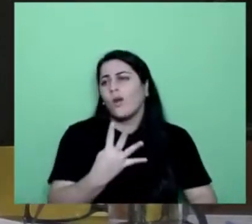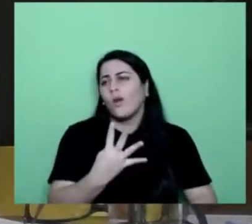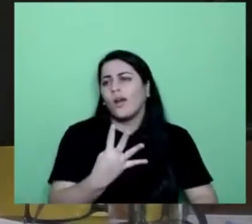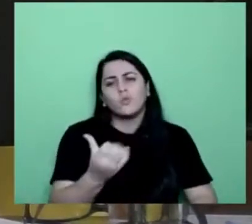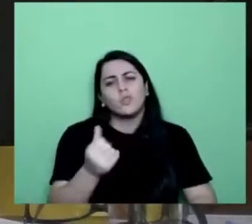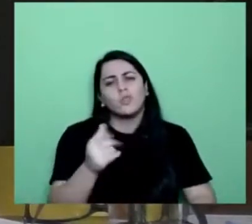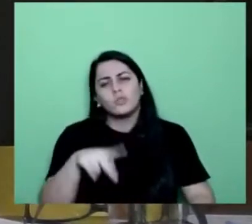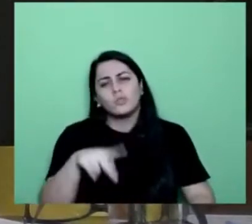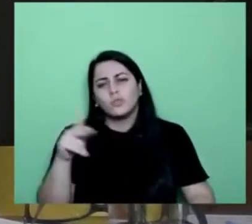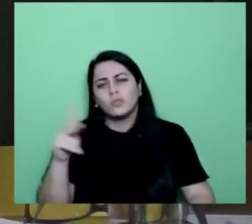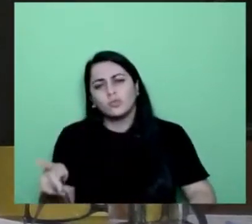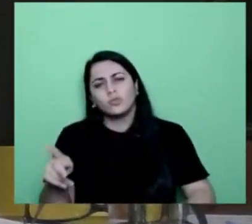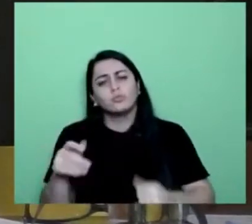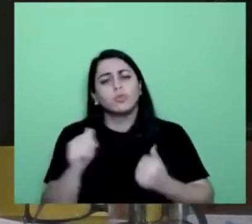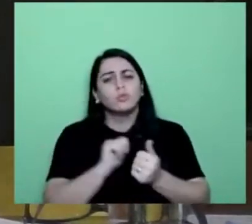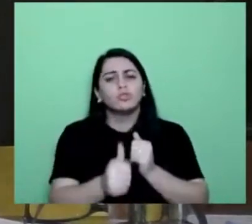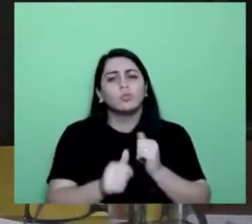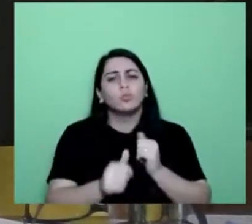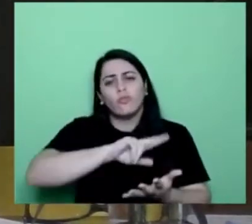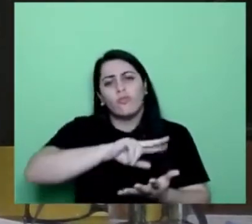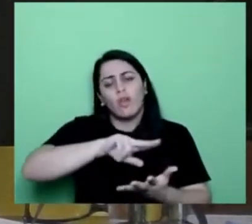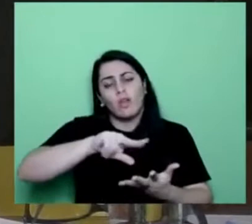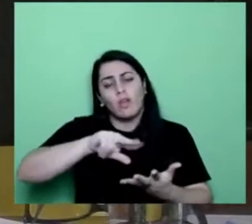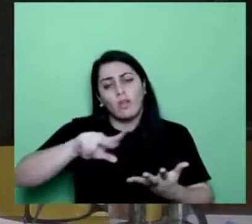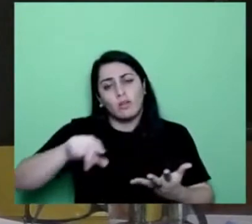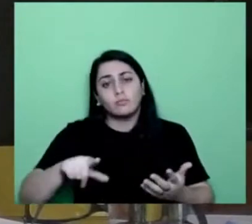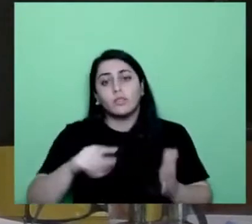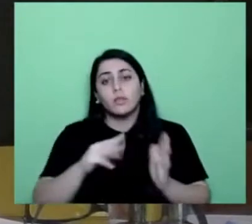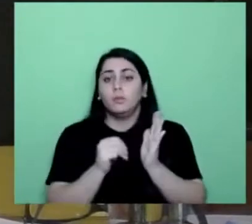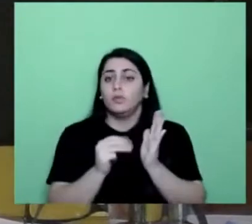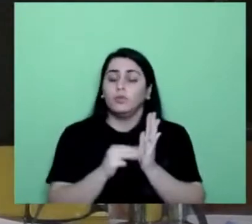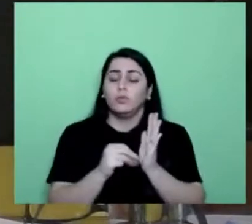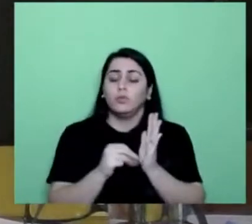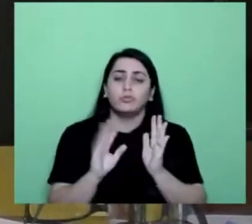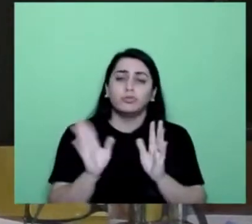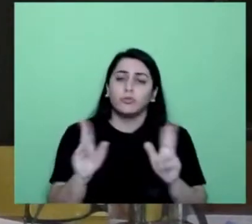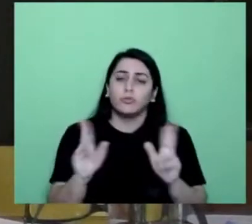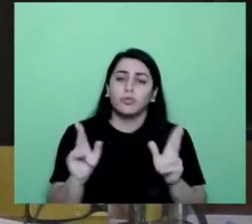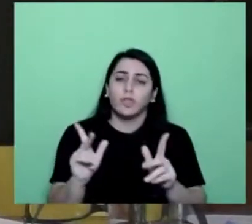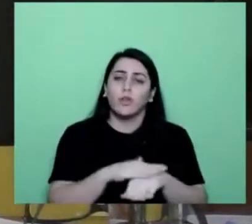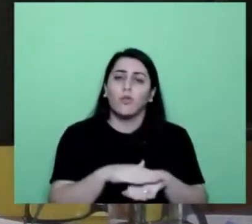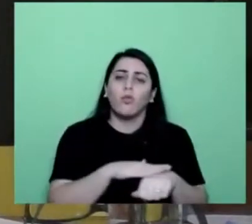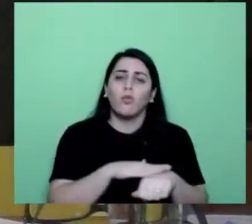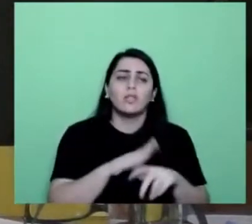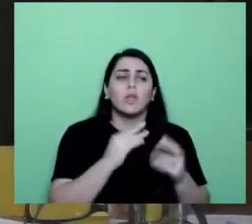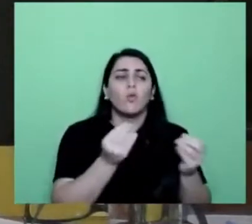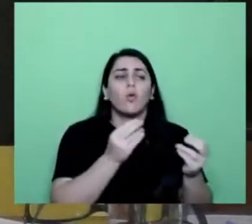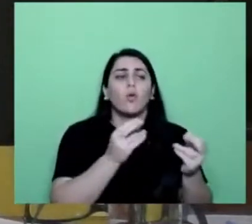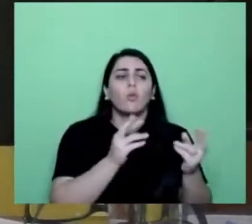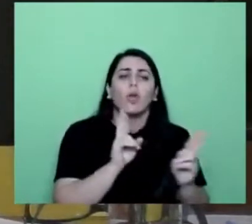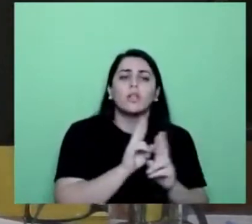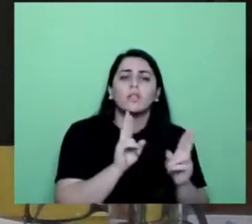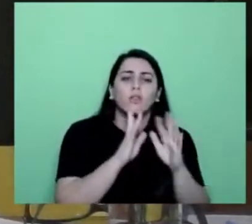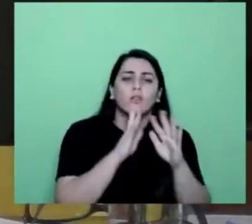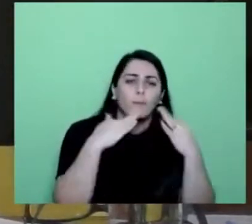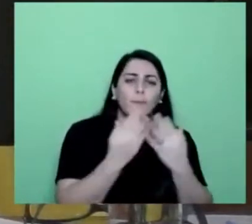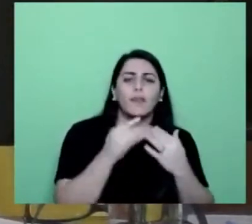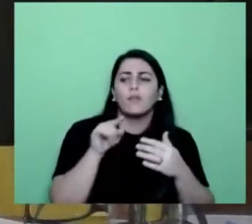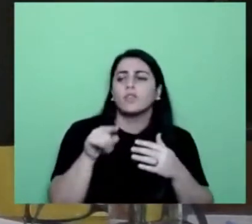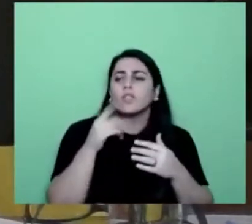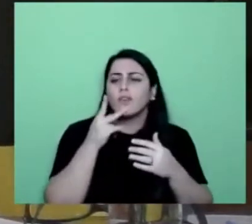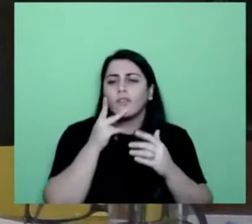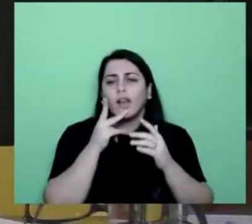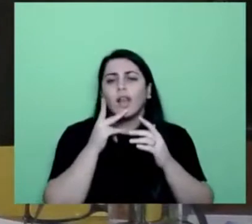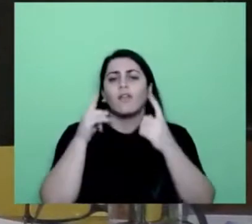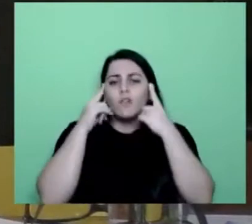cada um com um tipo de esporte. E cada um com uma metodologia de abordar. Você vai abordar a relação familiar. Você vai abordar a violência. Você vai